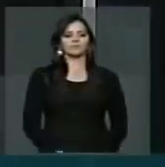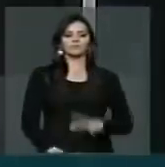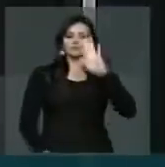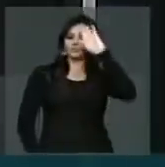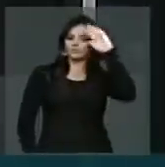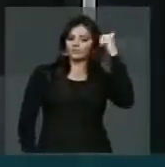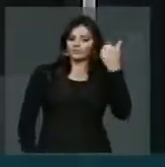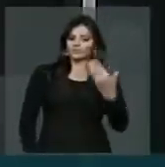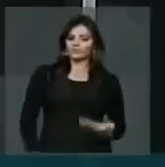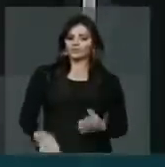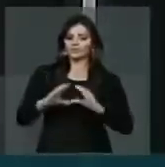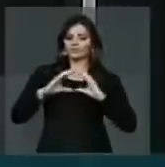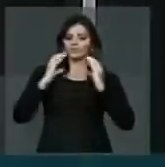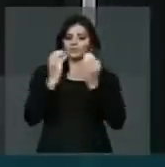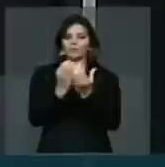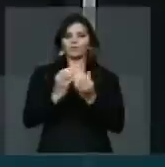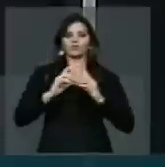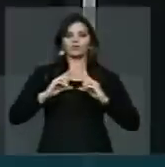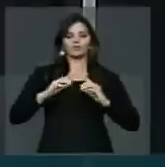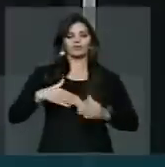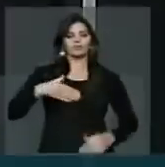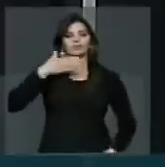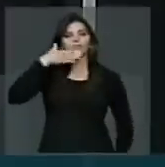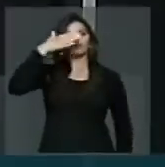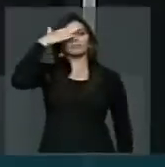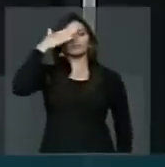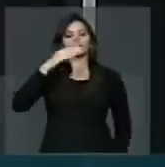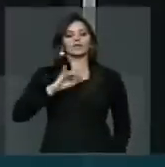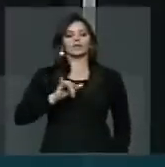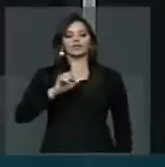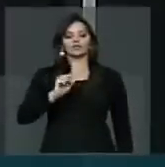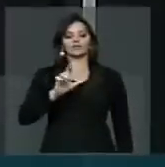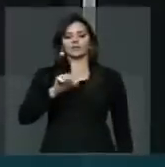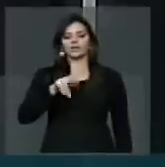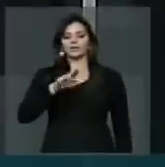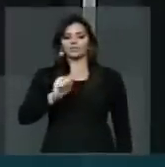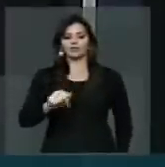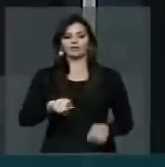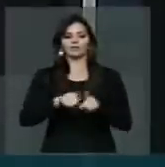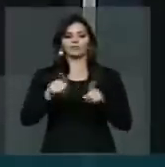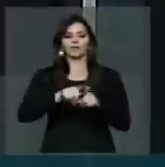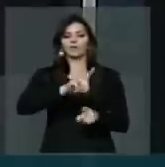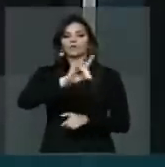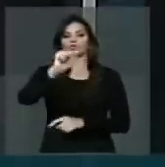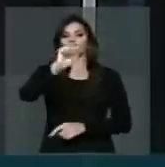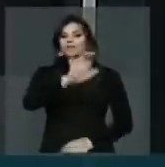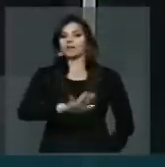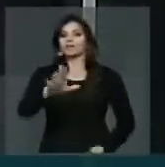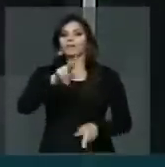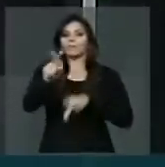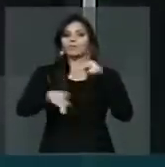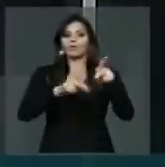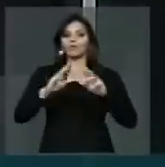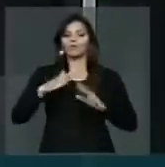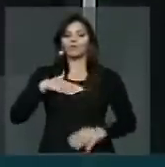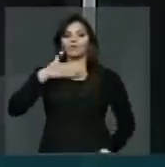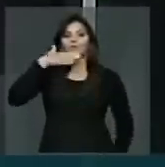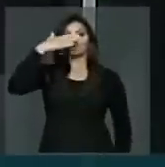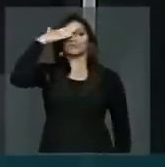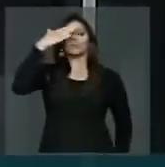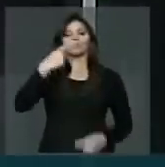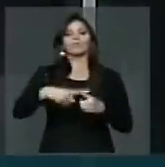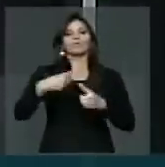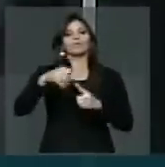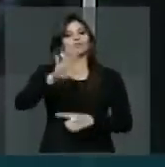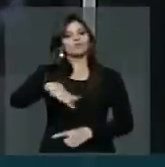homenagem à comunidade islâmica e ao Dia Nacional do Povo Muçulmano, cujo registro da data